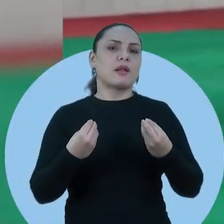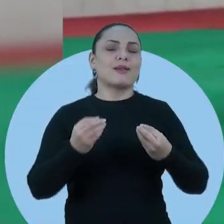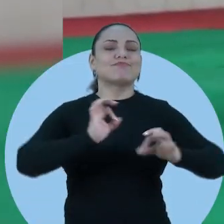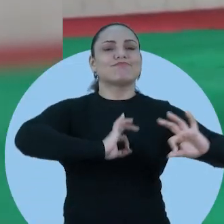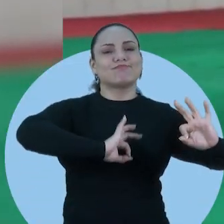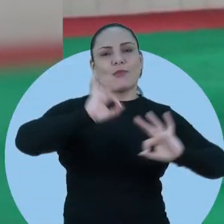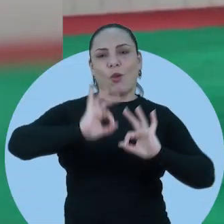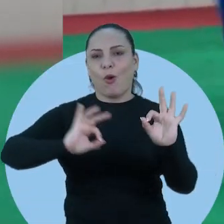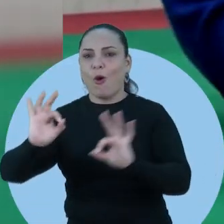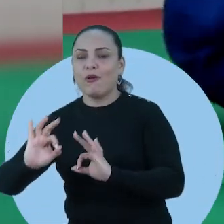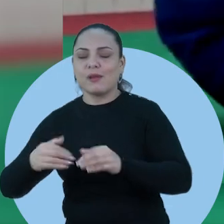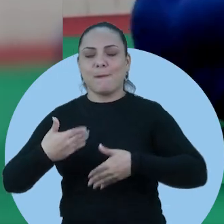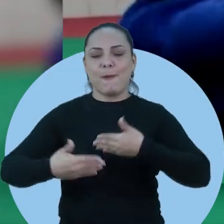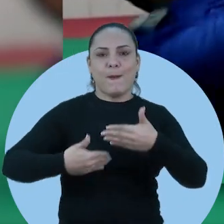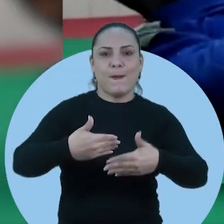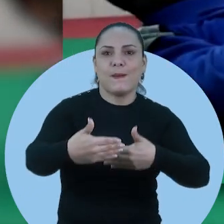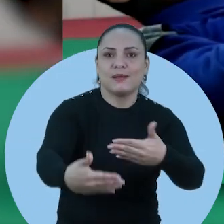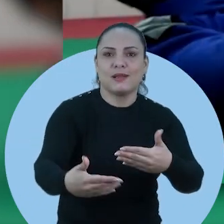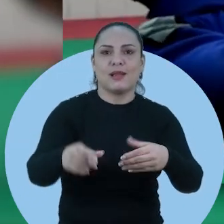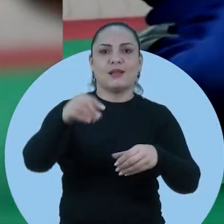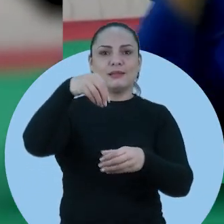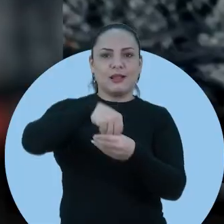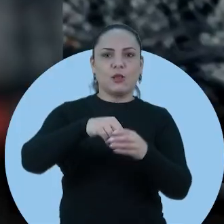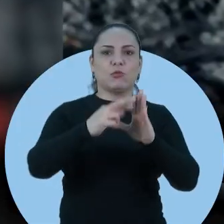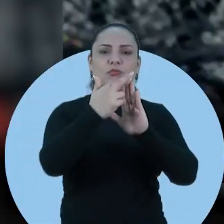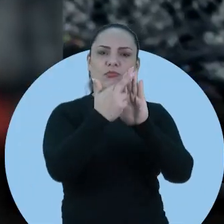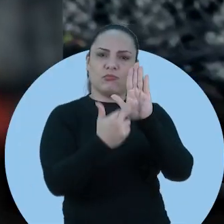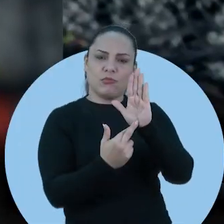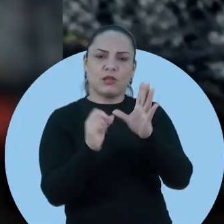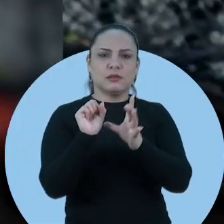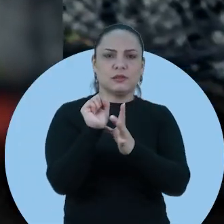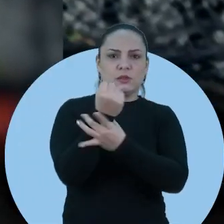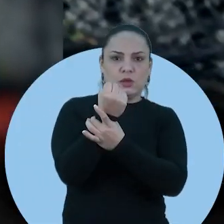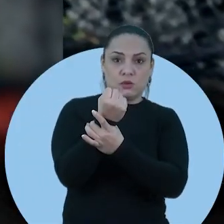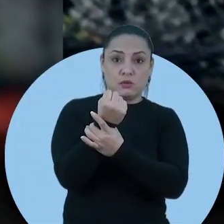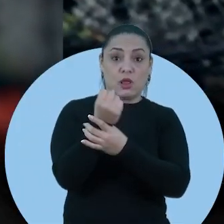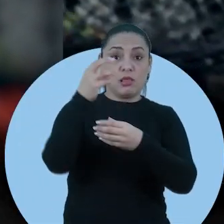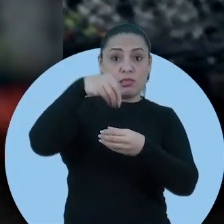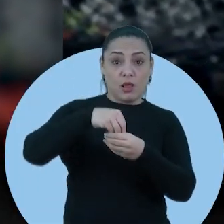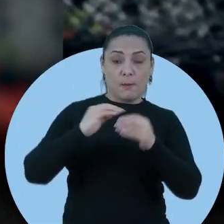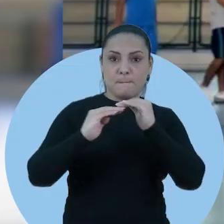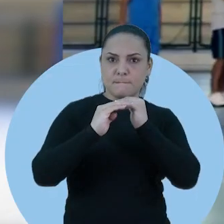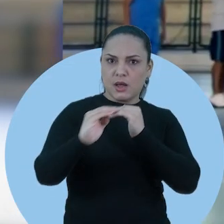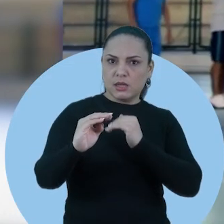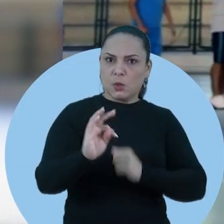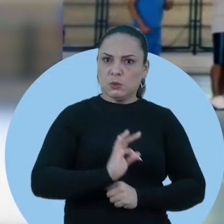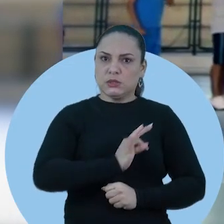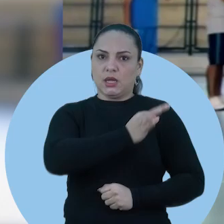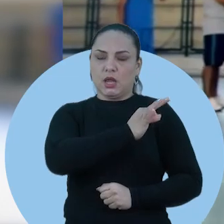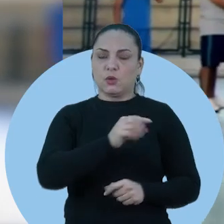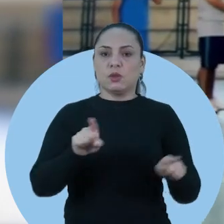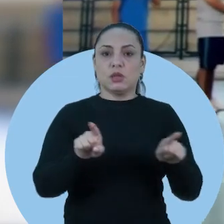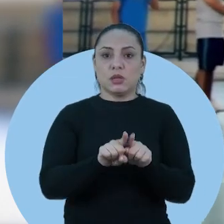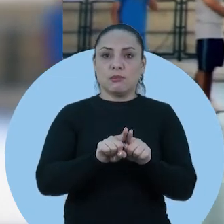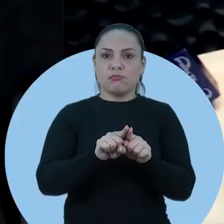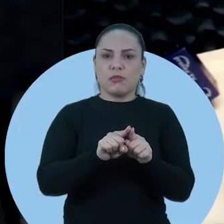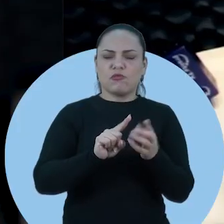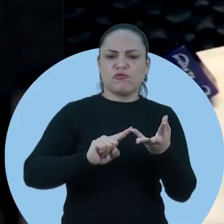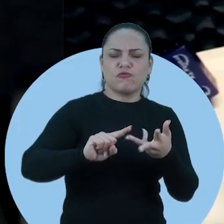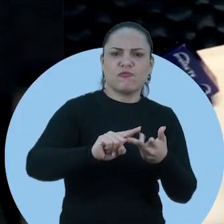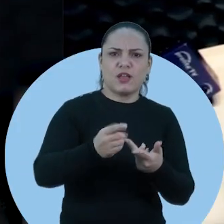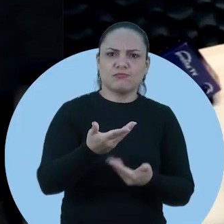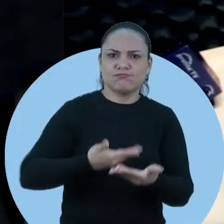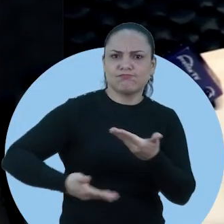condições de organização, os procedimentos, as normas de segurança e os padrões técnicos, as obrigações específicas para os